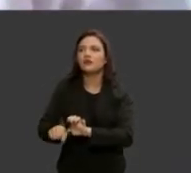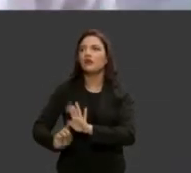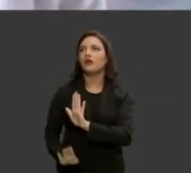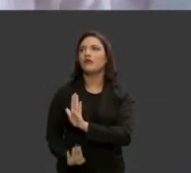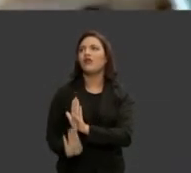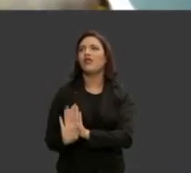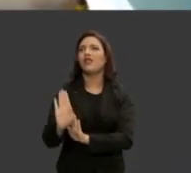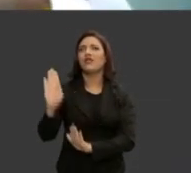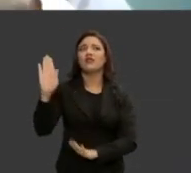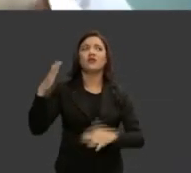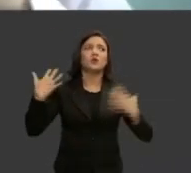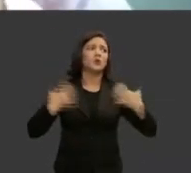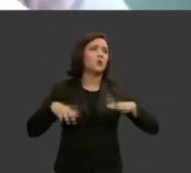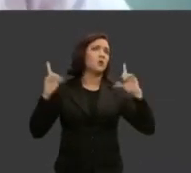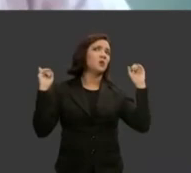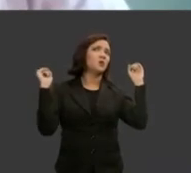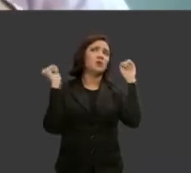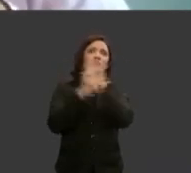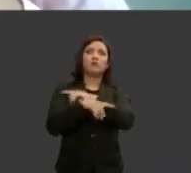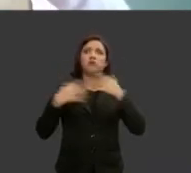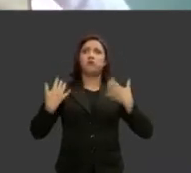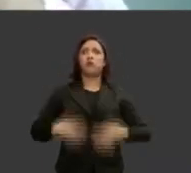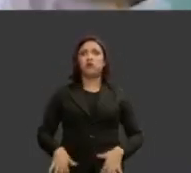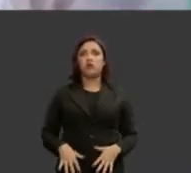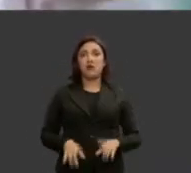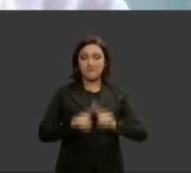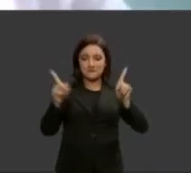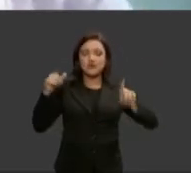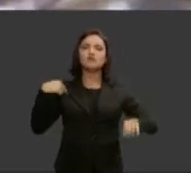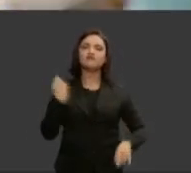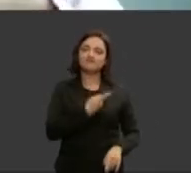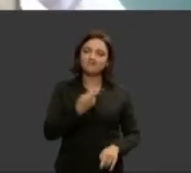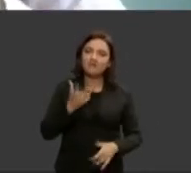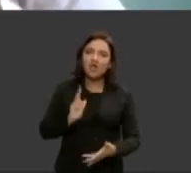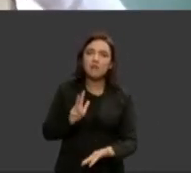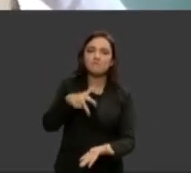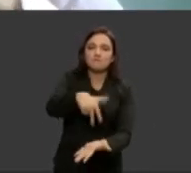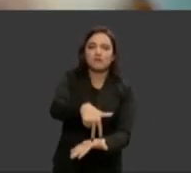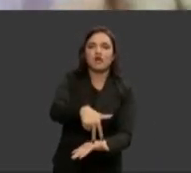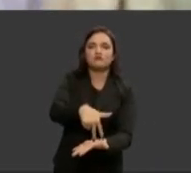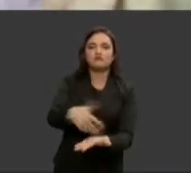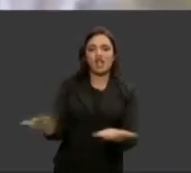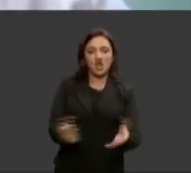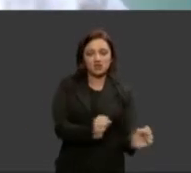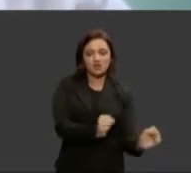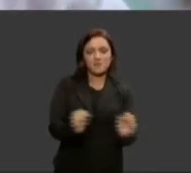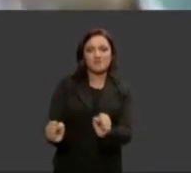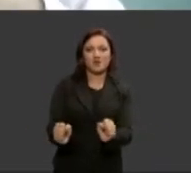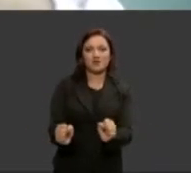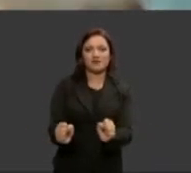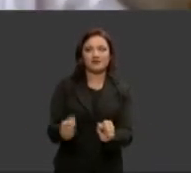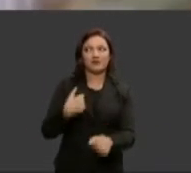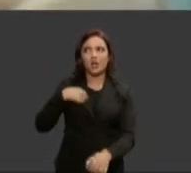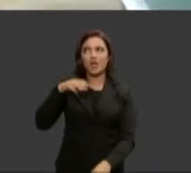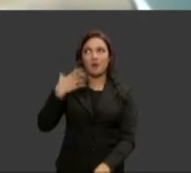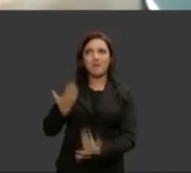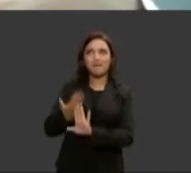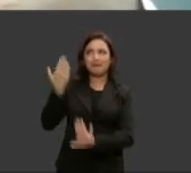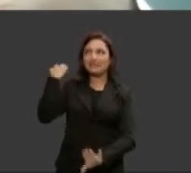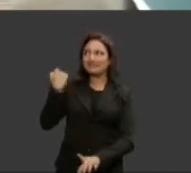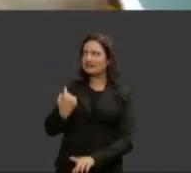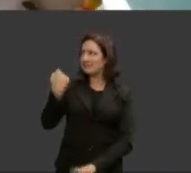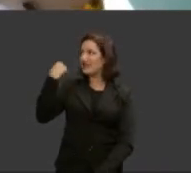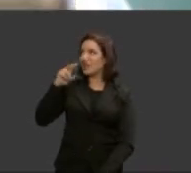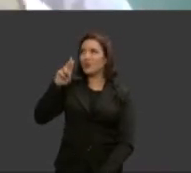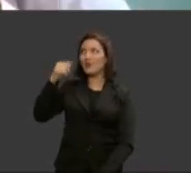mas acredite estamos aqui dispostos ocupando esse espaço de poder jamais imaginaria que estaria aqui eu era uma